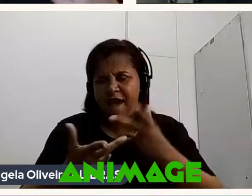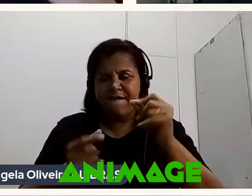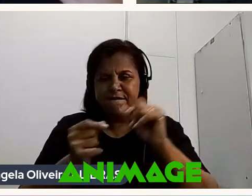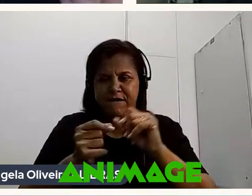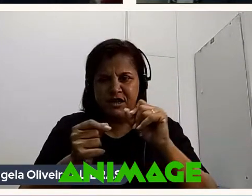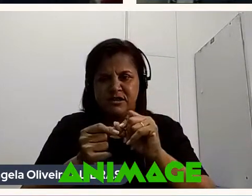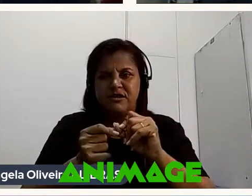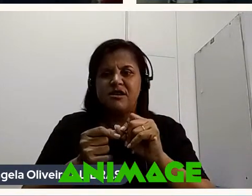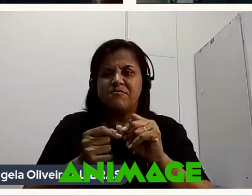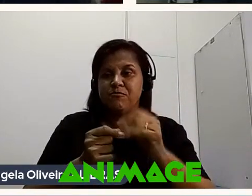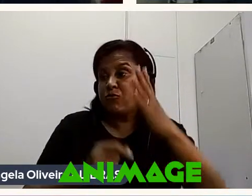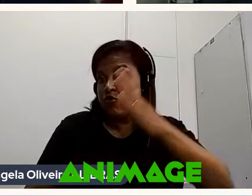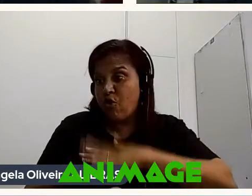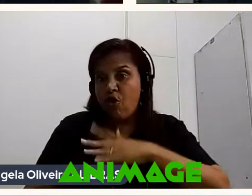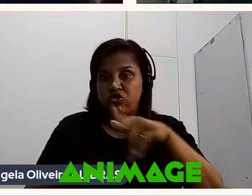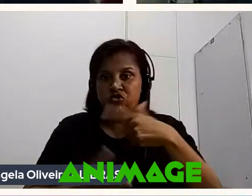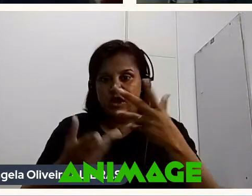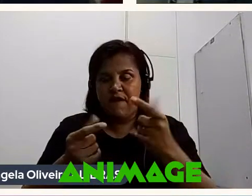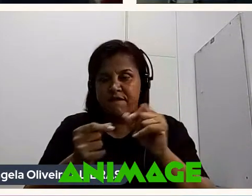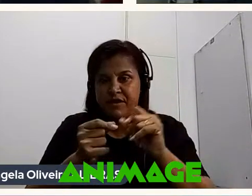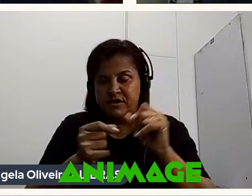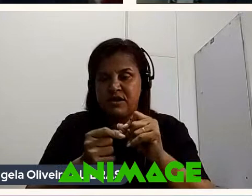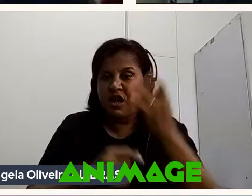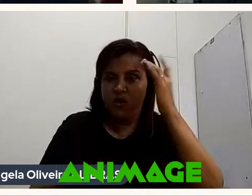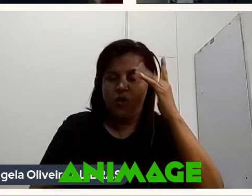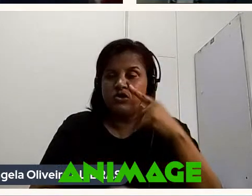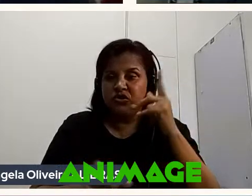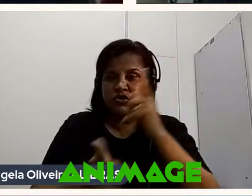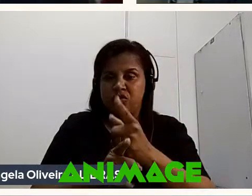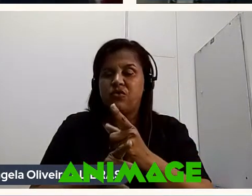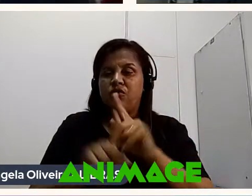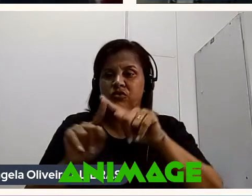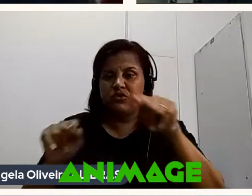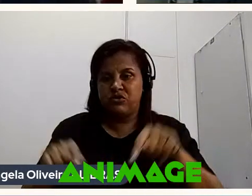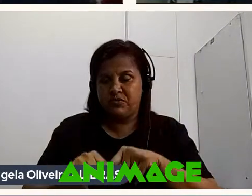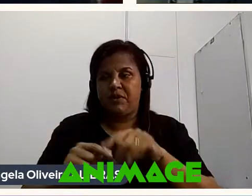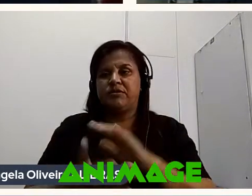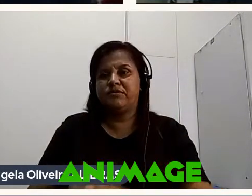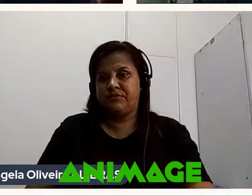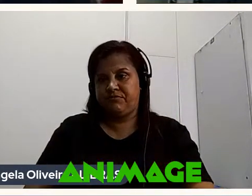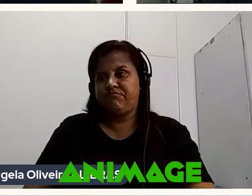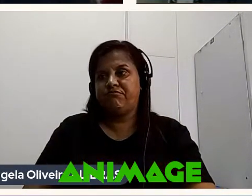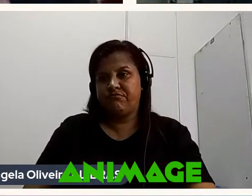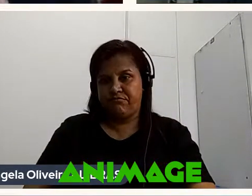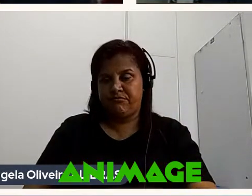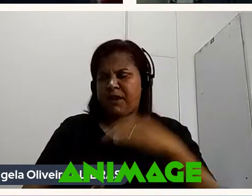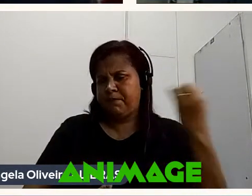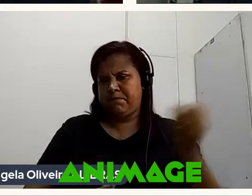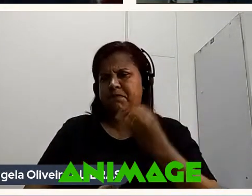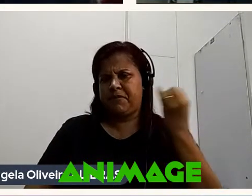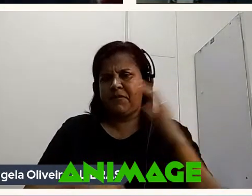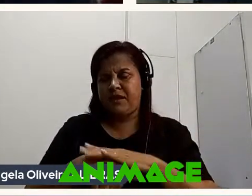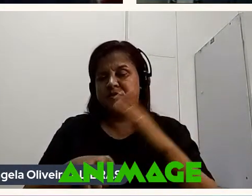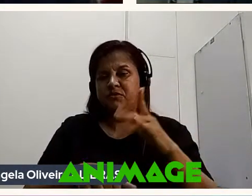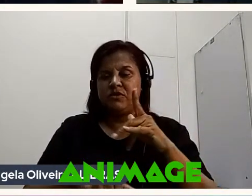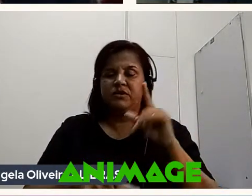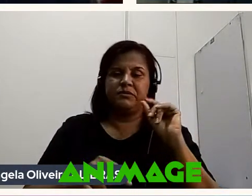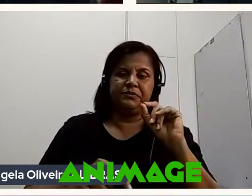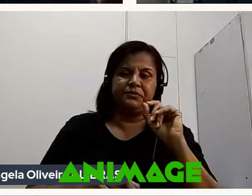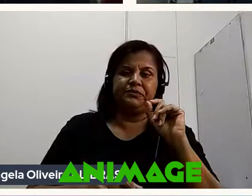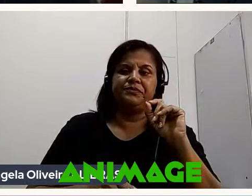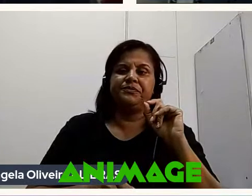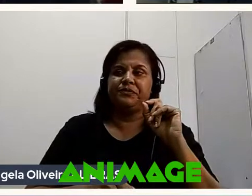gosta Do que você quer fazer Eu acho que a gente Encontra o nosso espaço Isso que é o mais importante Porque vai ser Ardo